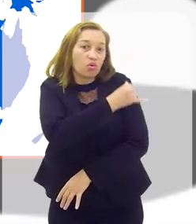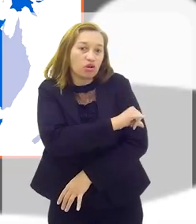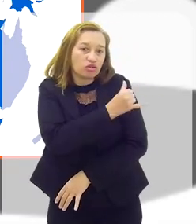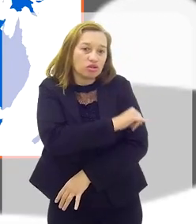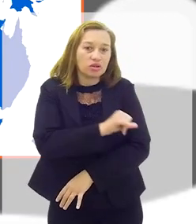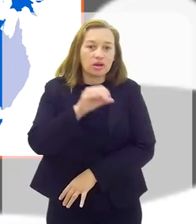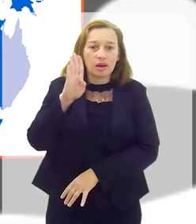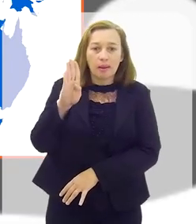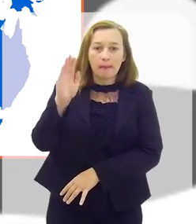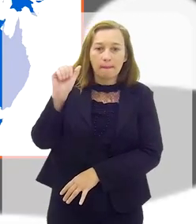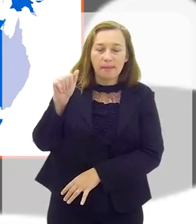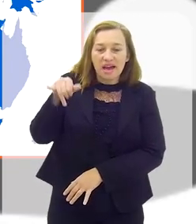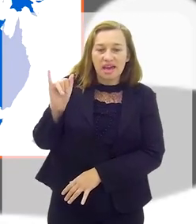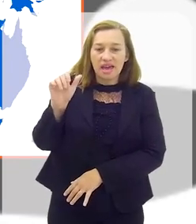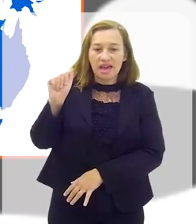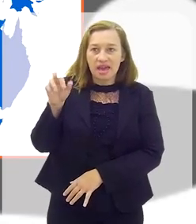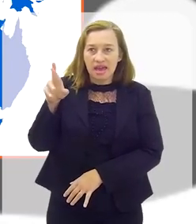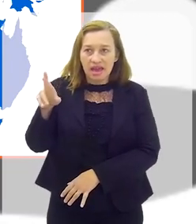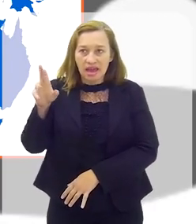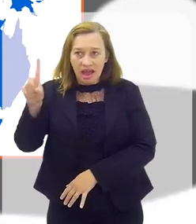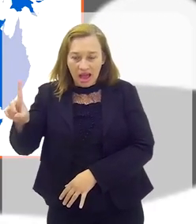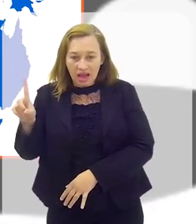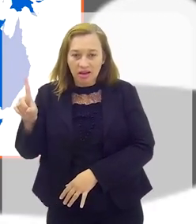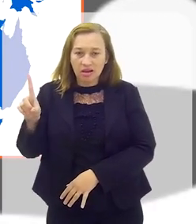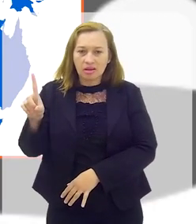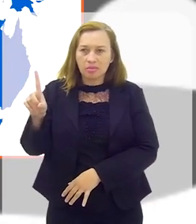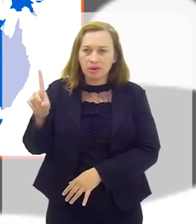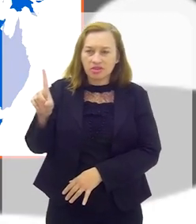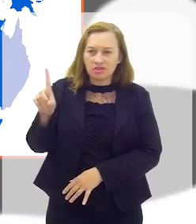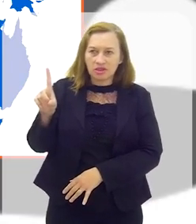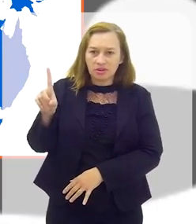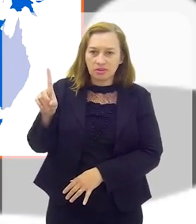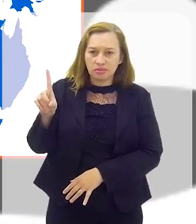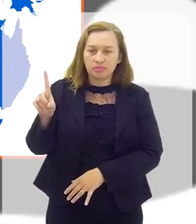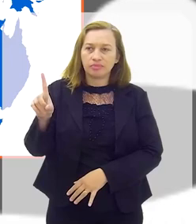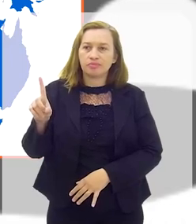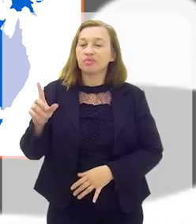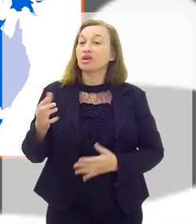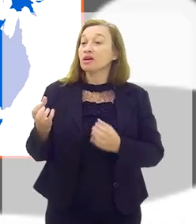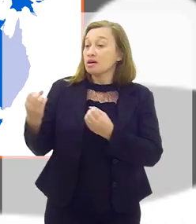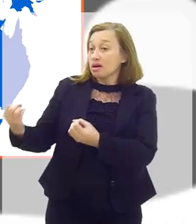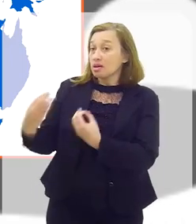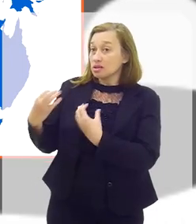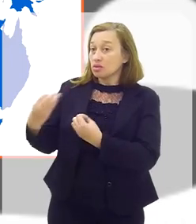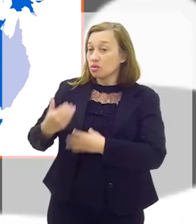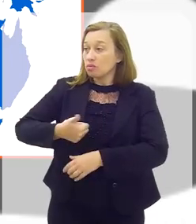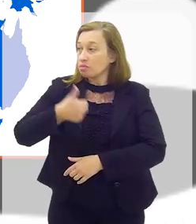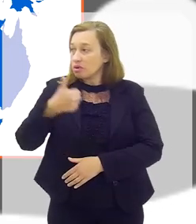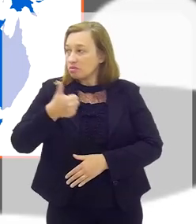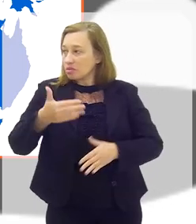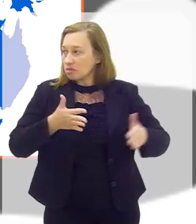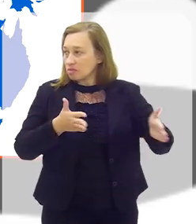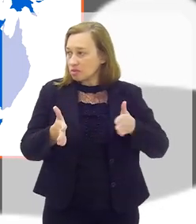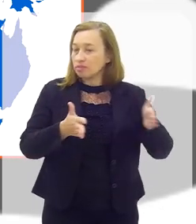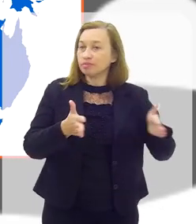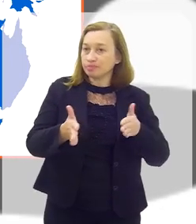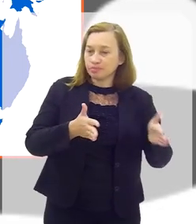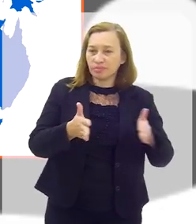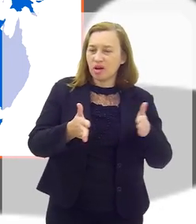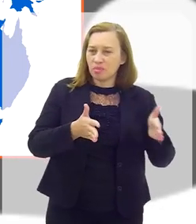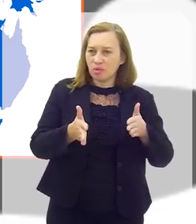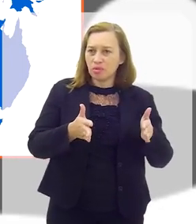de Janeiro, Bayar Botê. Bayar, você que nos deu essa aula no nosso primeiro bloco, você já fez